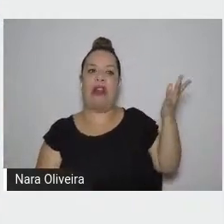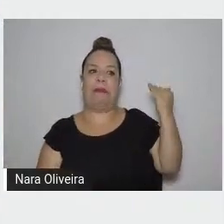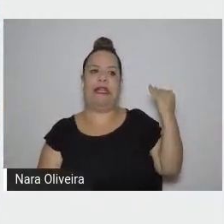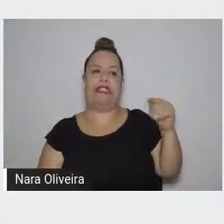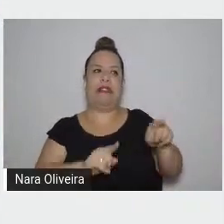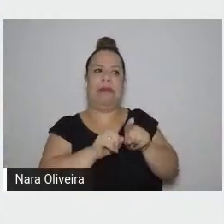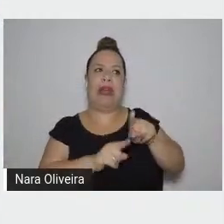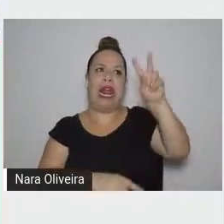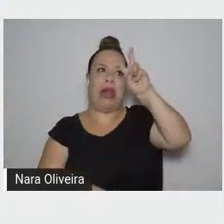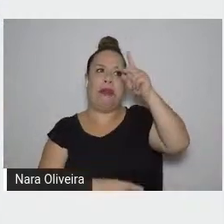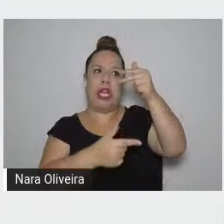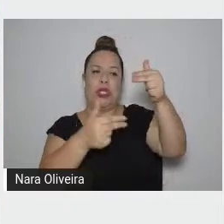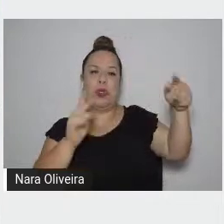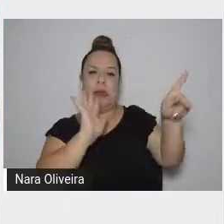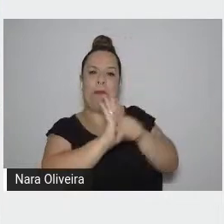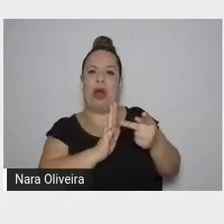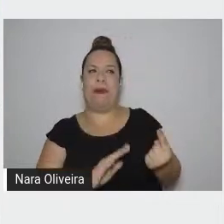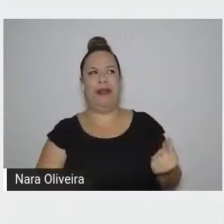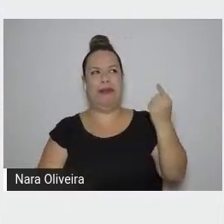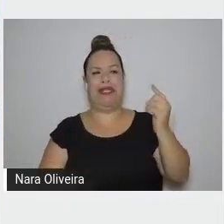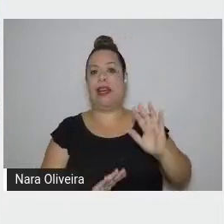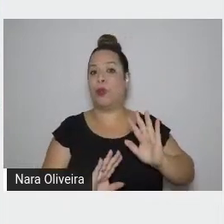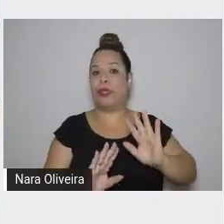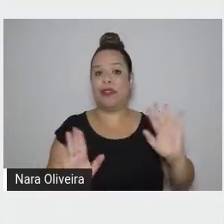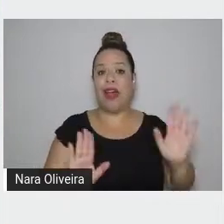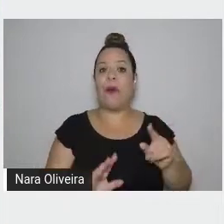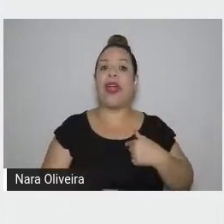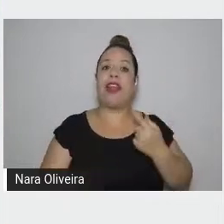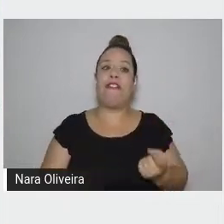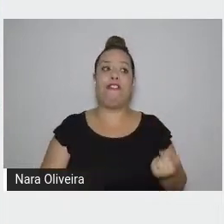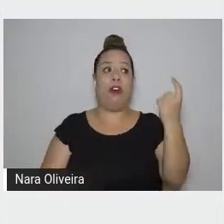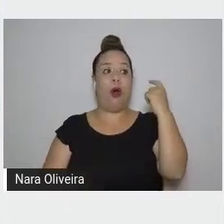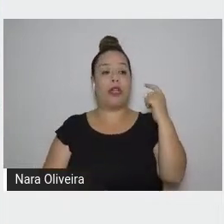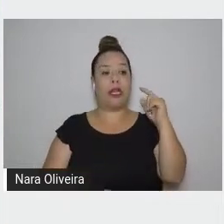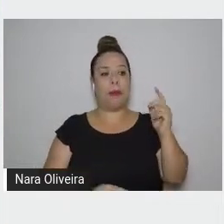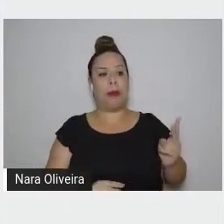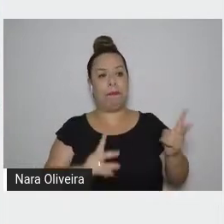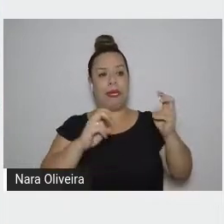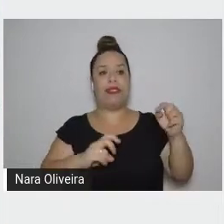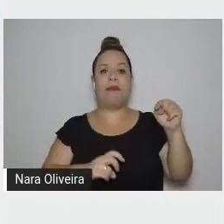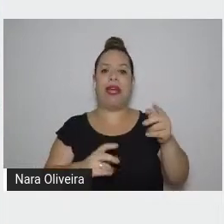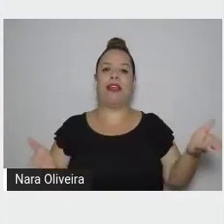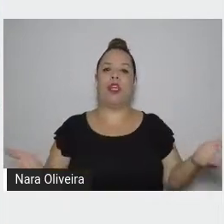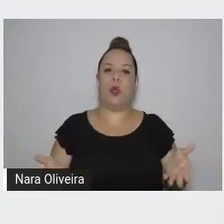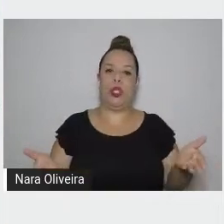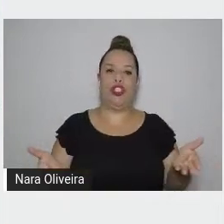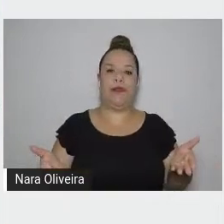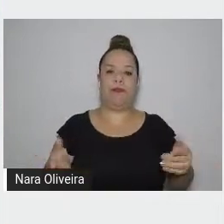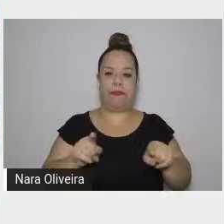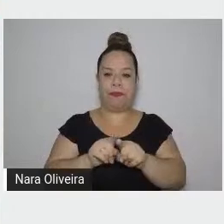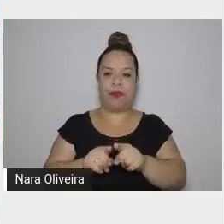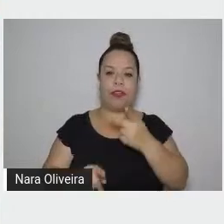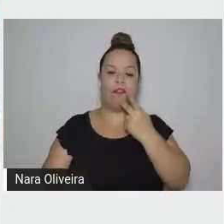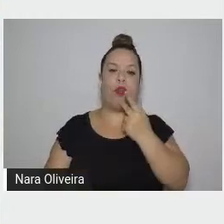O crítico português Oscar Lopes disse do Memorial do Convento